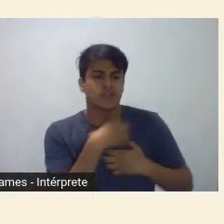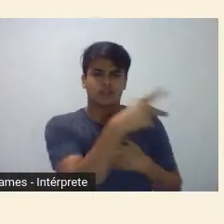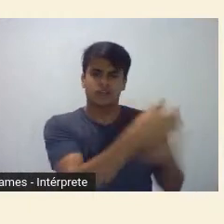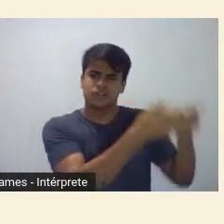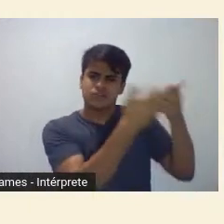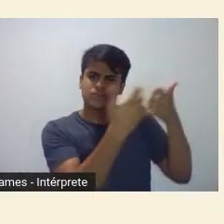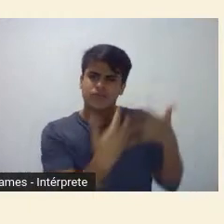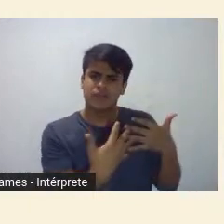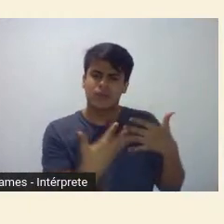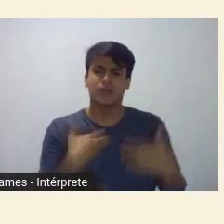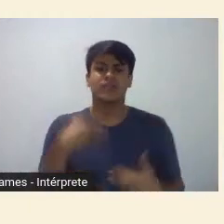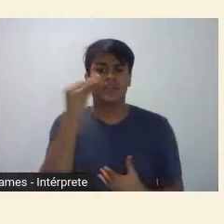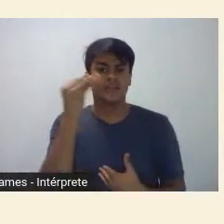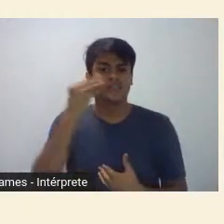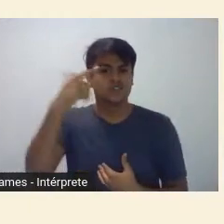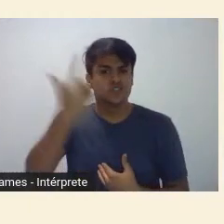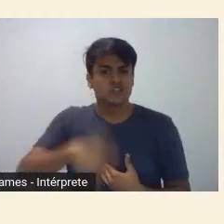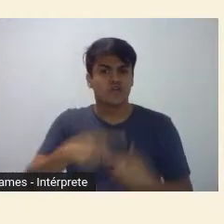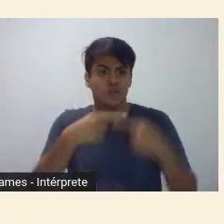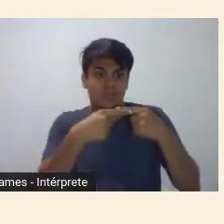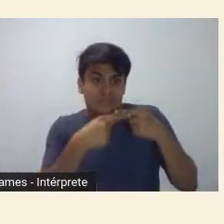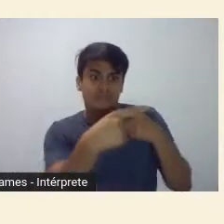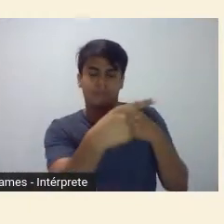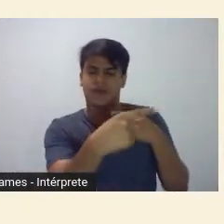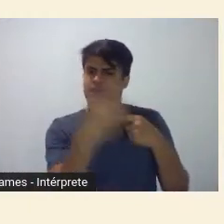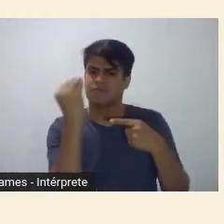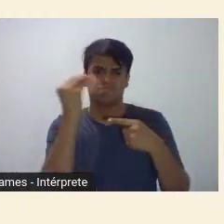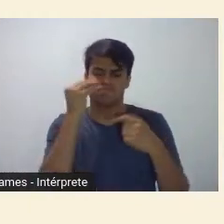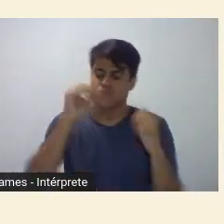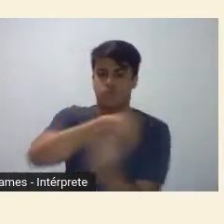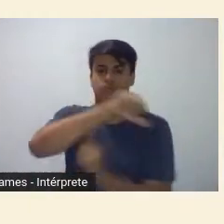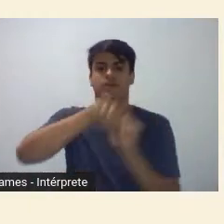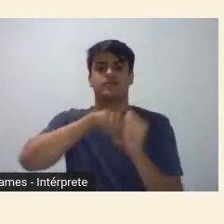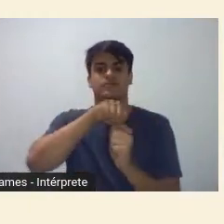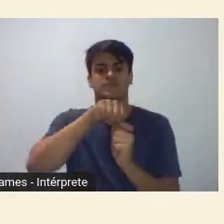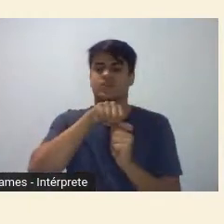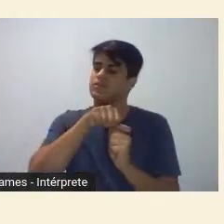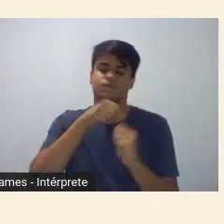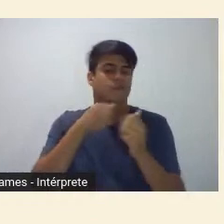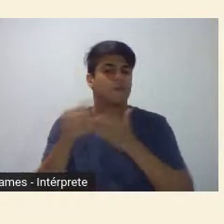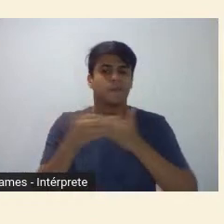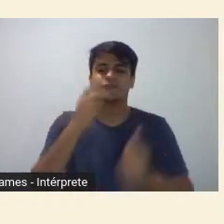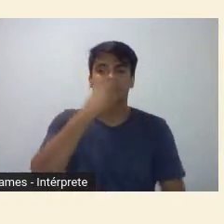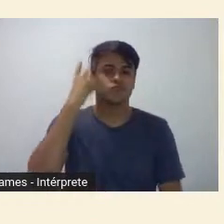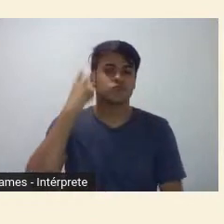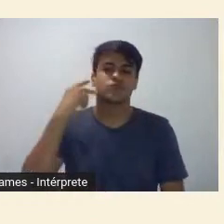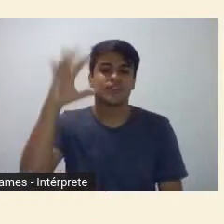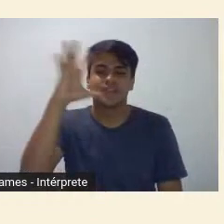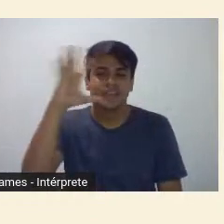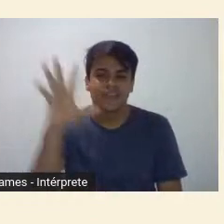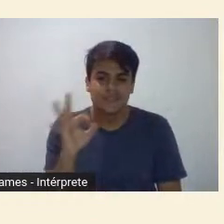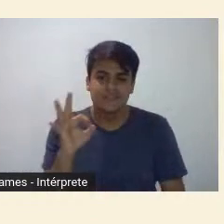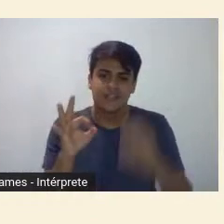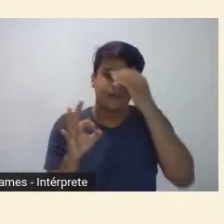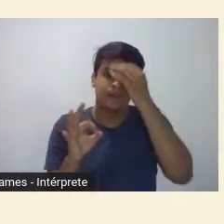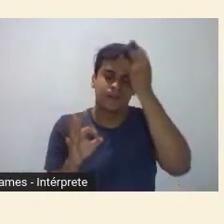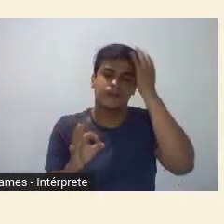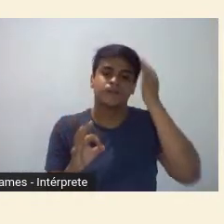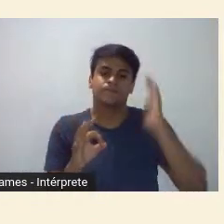em uma semana segue pulsando até mesmo para aqueles que não entendem e denunciam desculpa